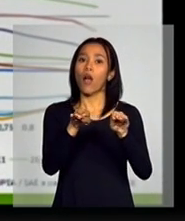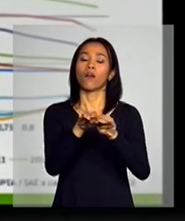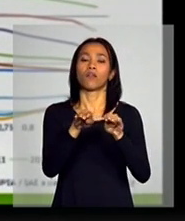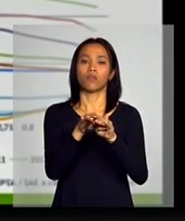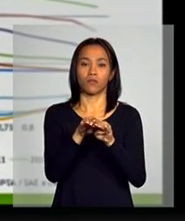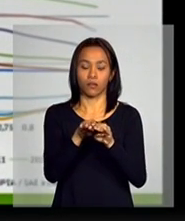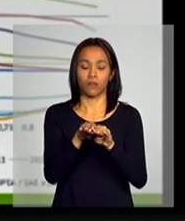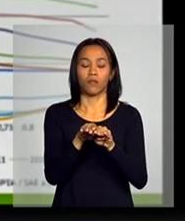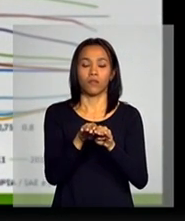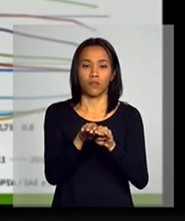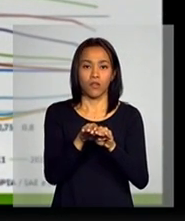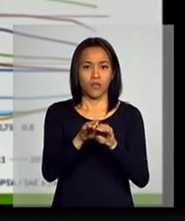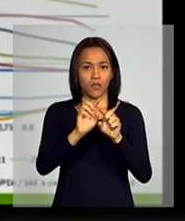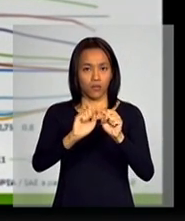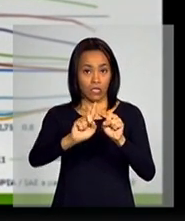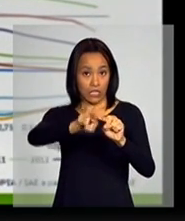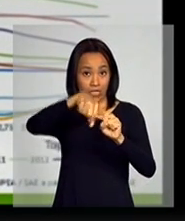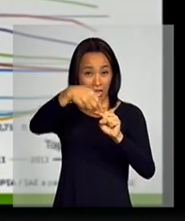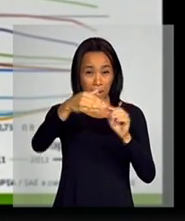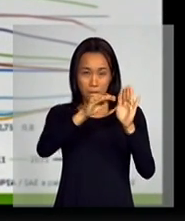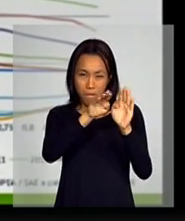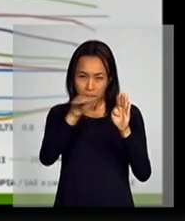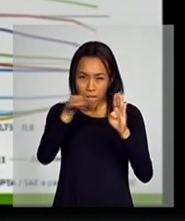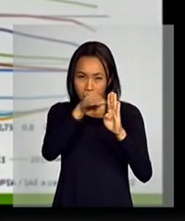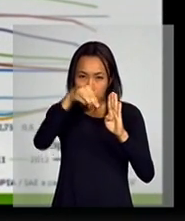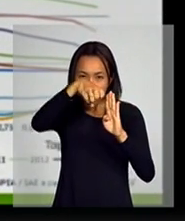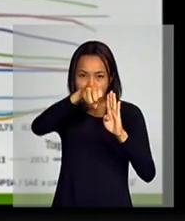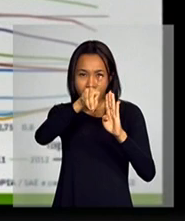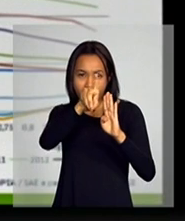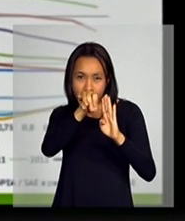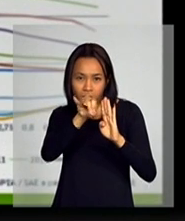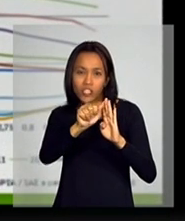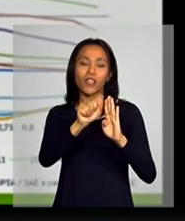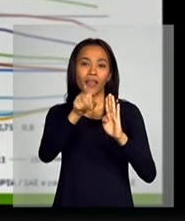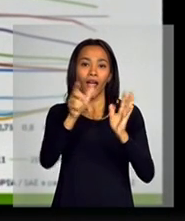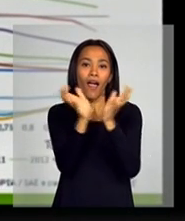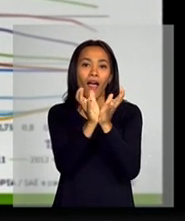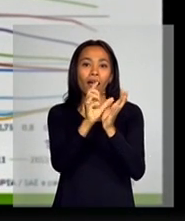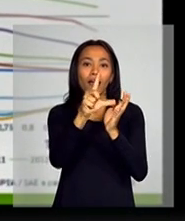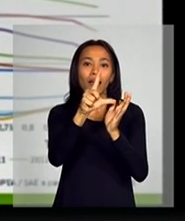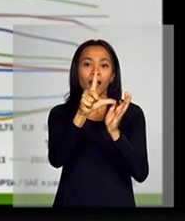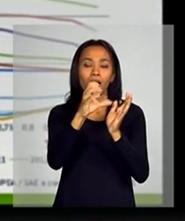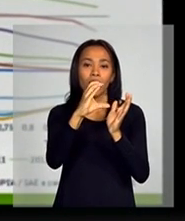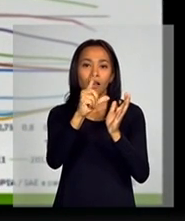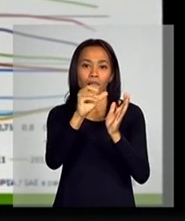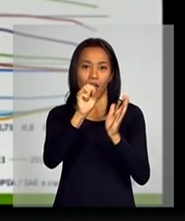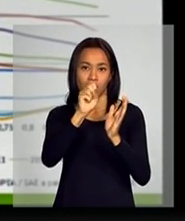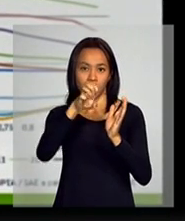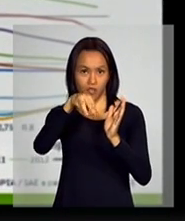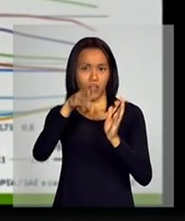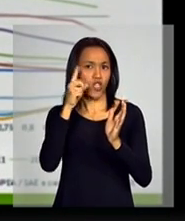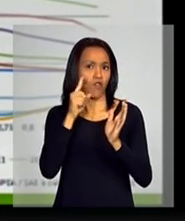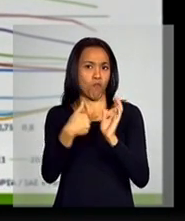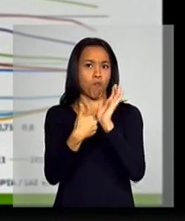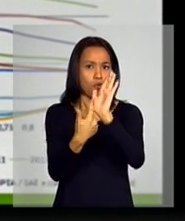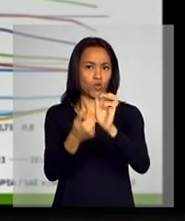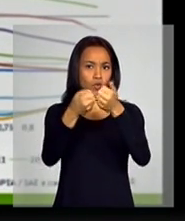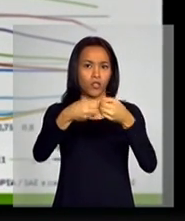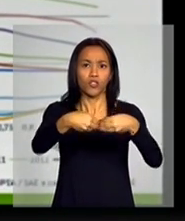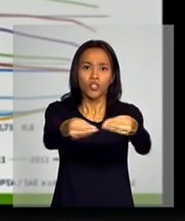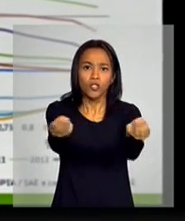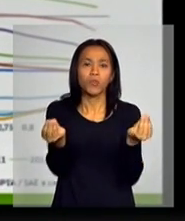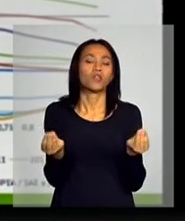distribuição. Na mediana, que é representativa da classe média, até porque a distribuição, como o Ricardo mostrou, a distribuição, a classe...